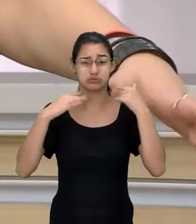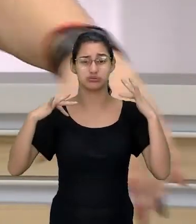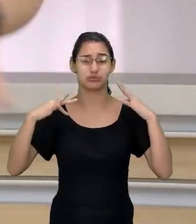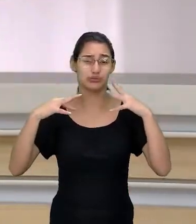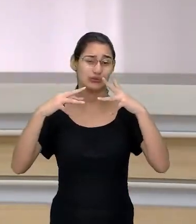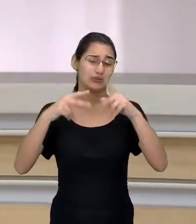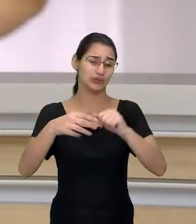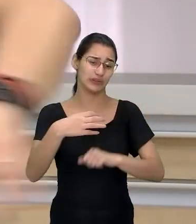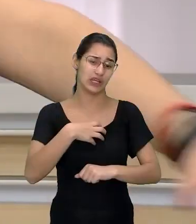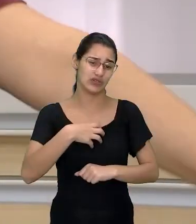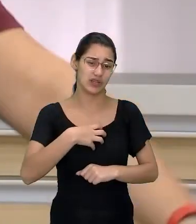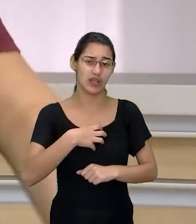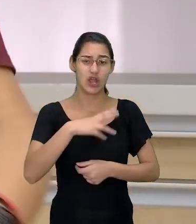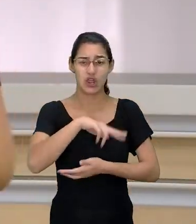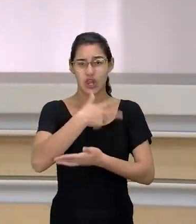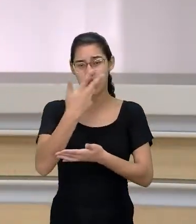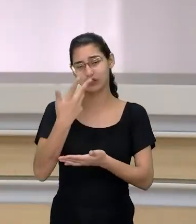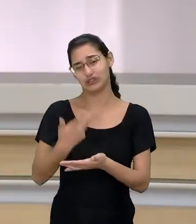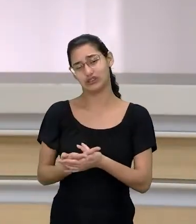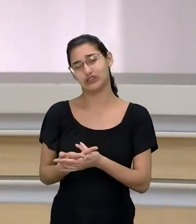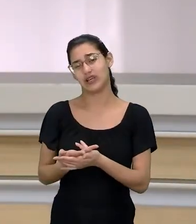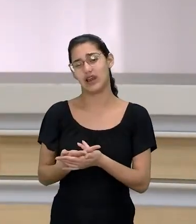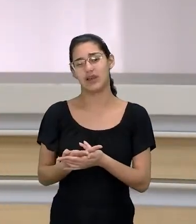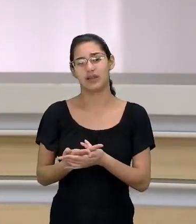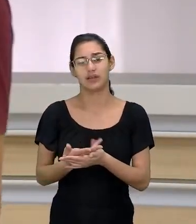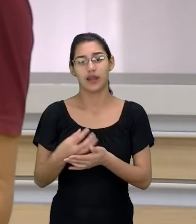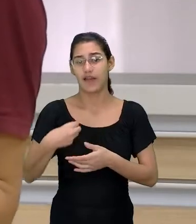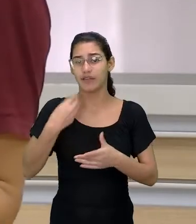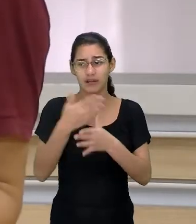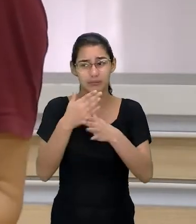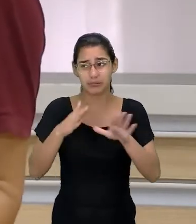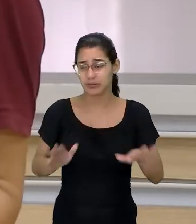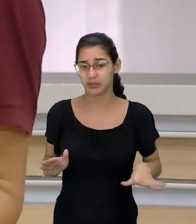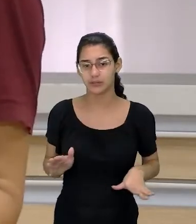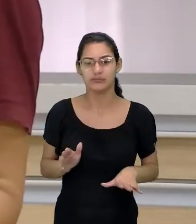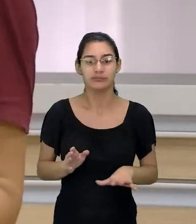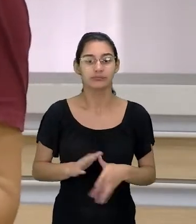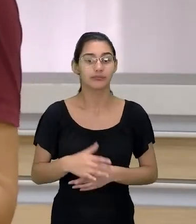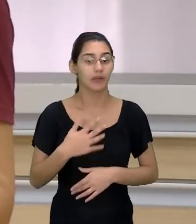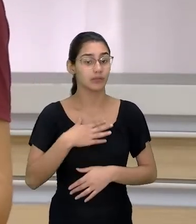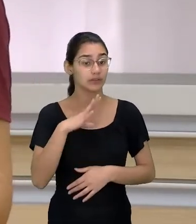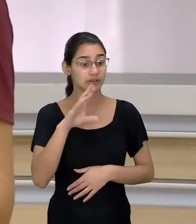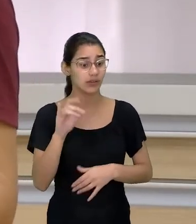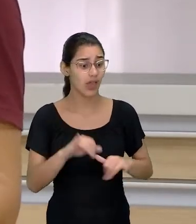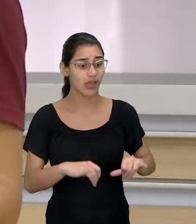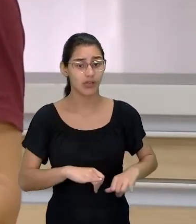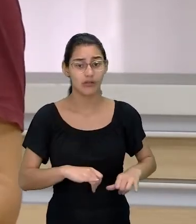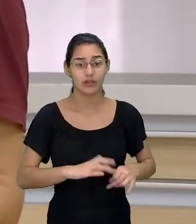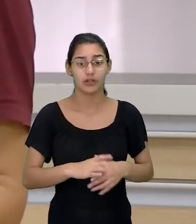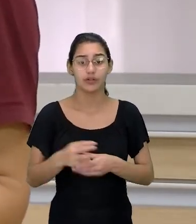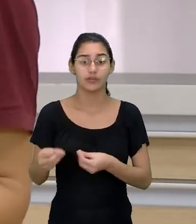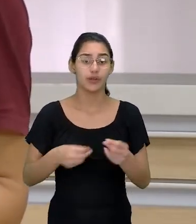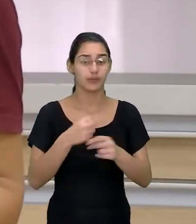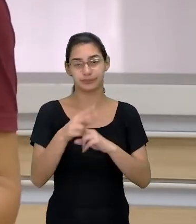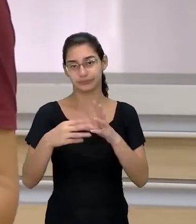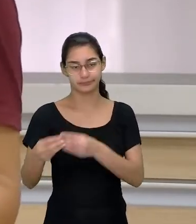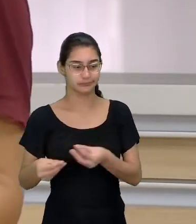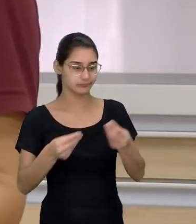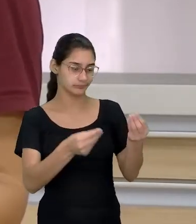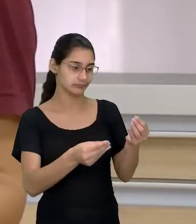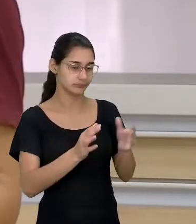lágrima. E ela está jogada no chão. Acabou a vida dela. E aí você fala, meu Deus, ela está sofrendo. Toma o brinquedo.